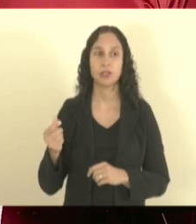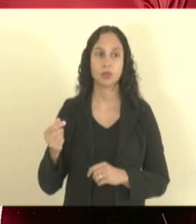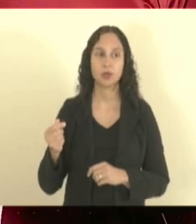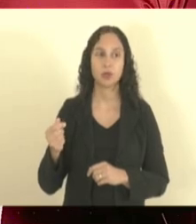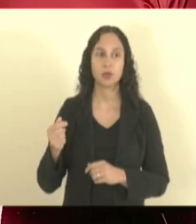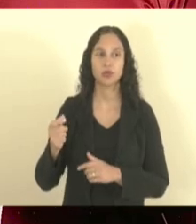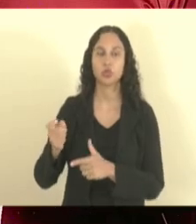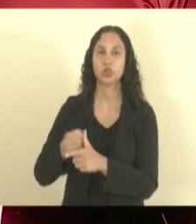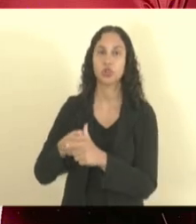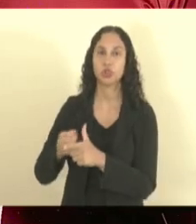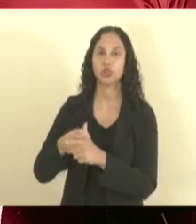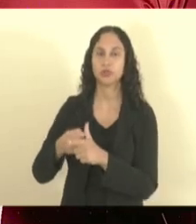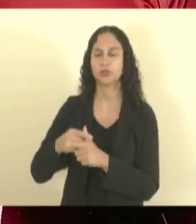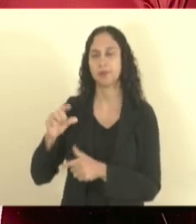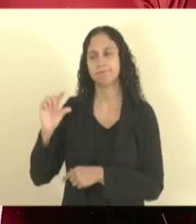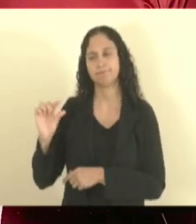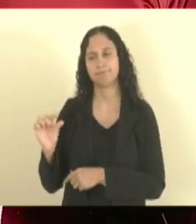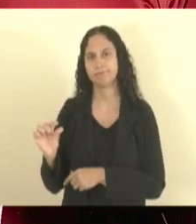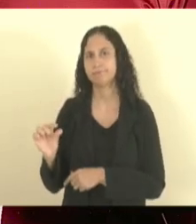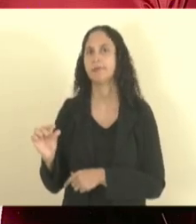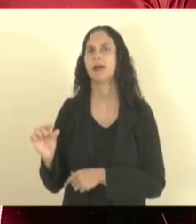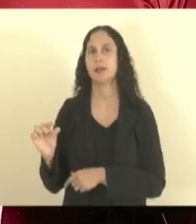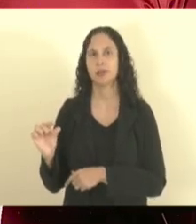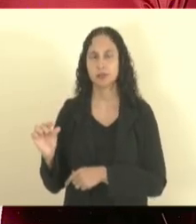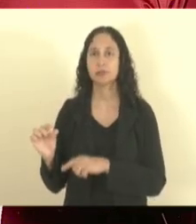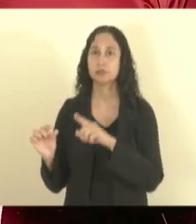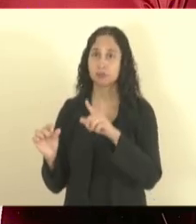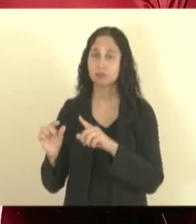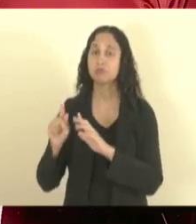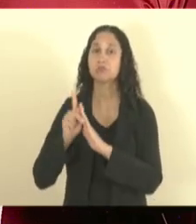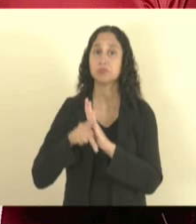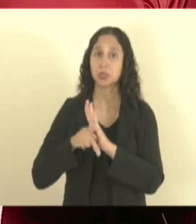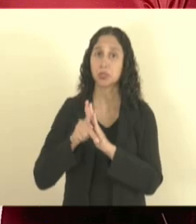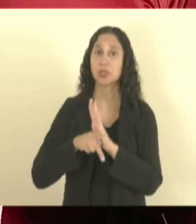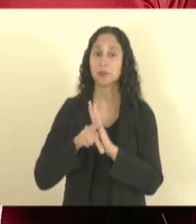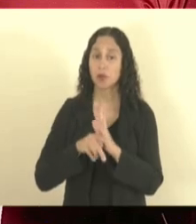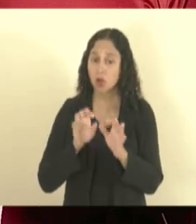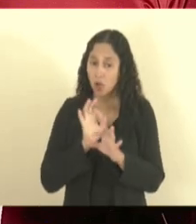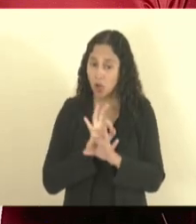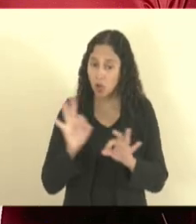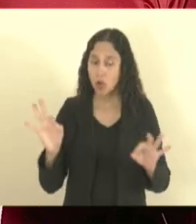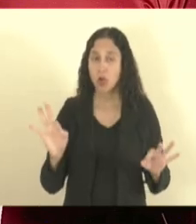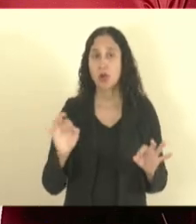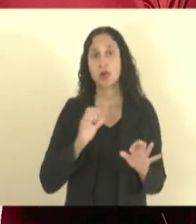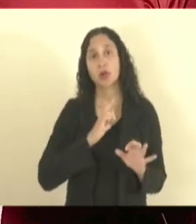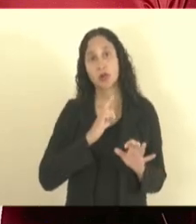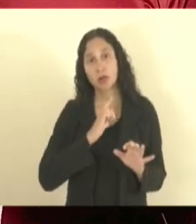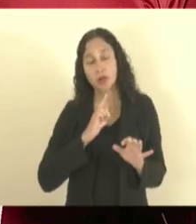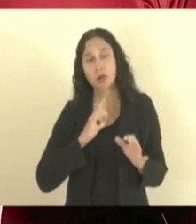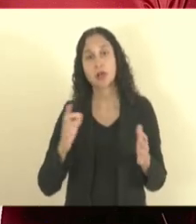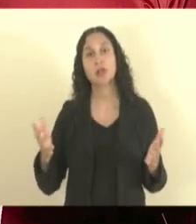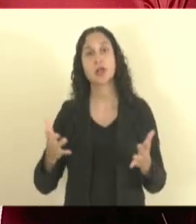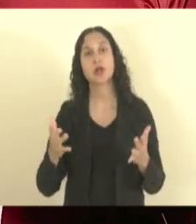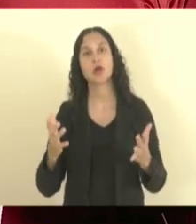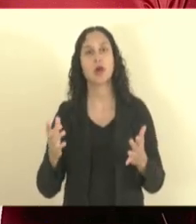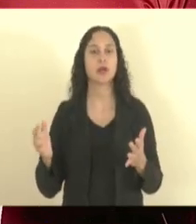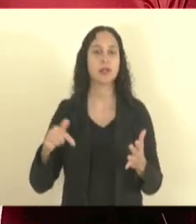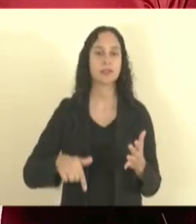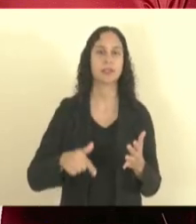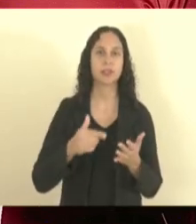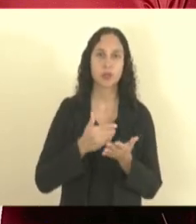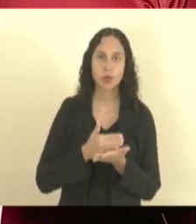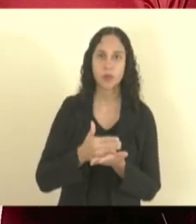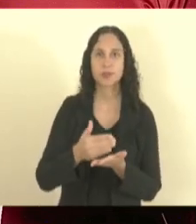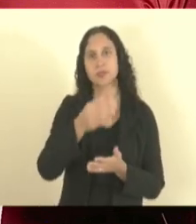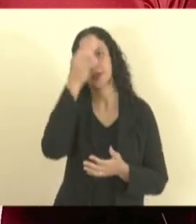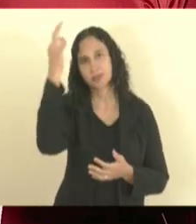baixíssima e realmente esse programa é um sucesso e agora a gente vai entrar com força no Espírito Santo. que